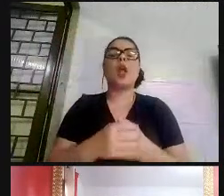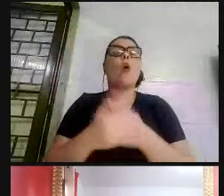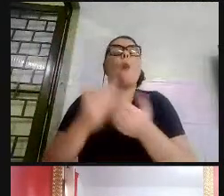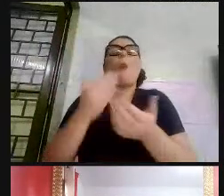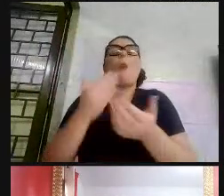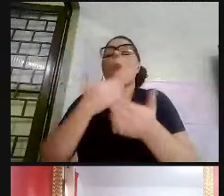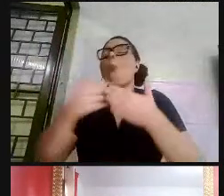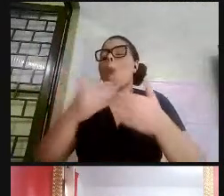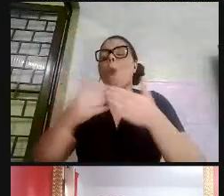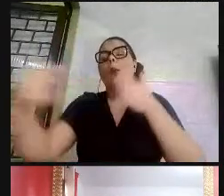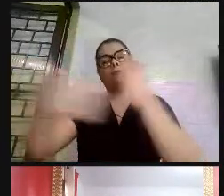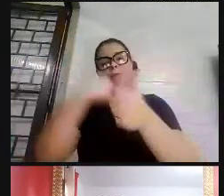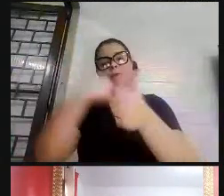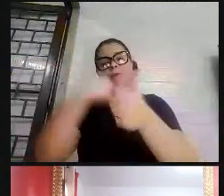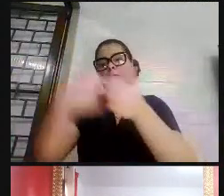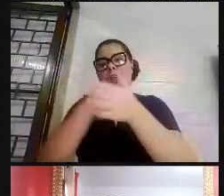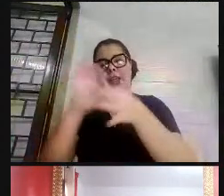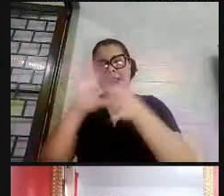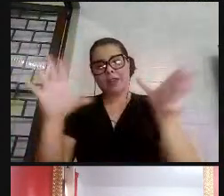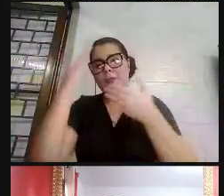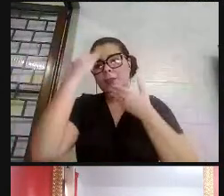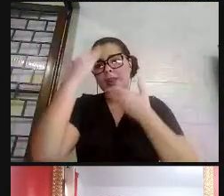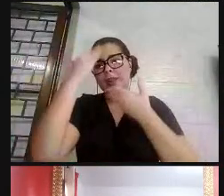perguntas. Obrigado, Felipe.